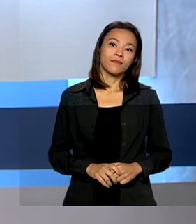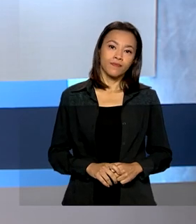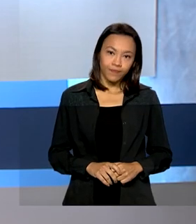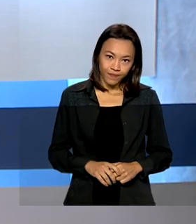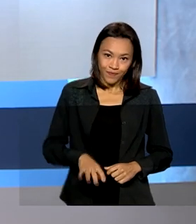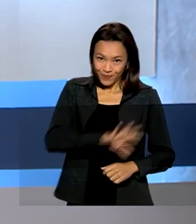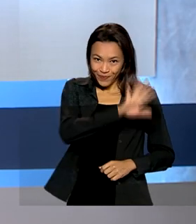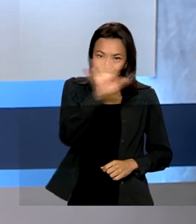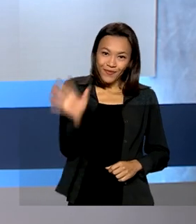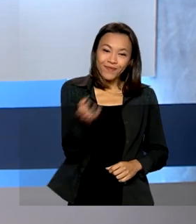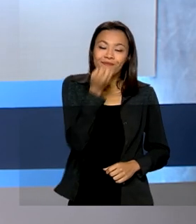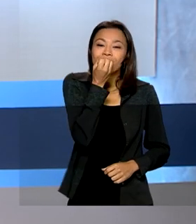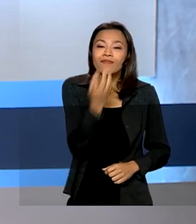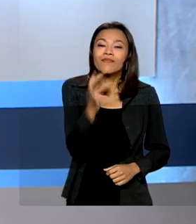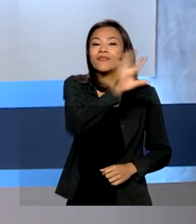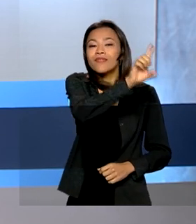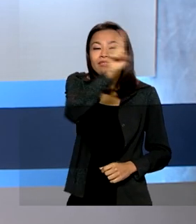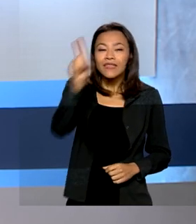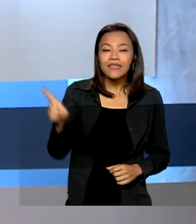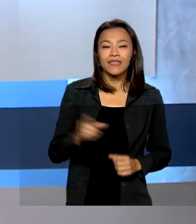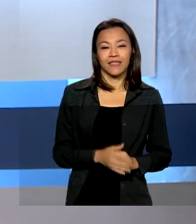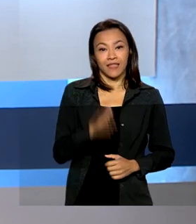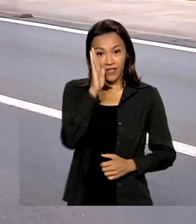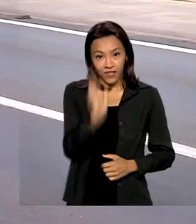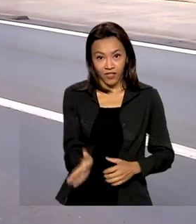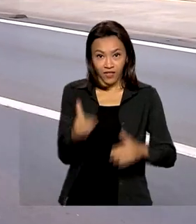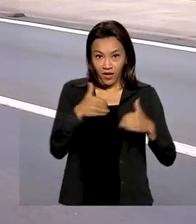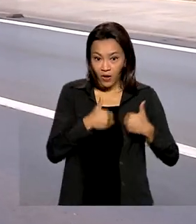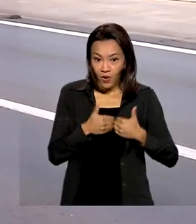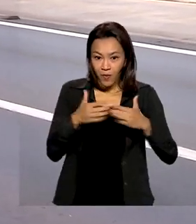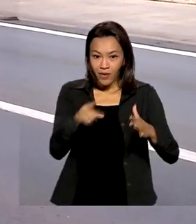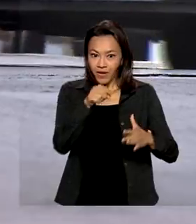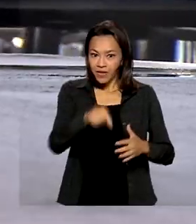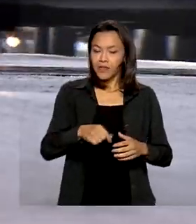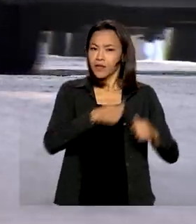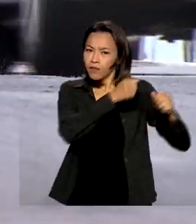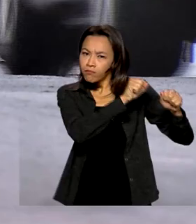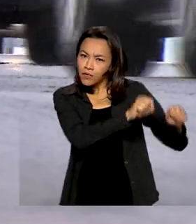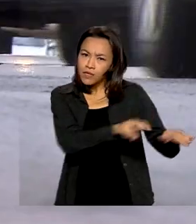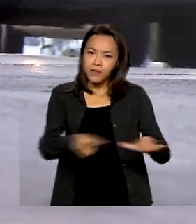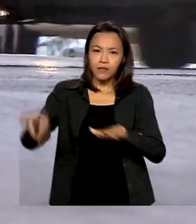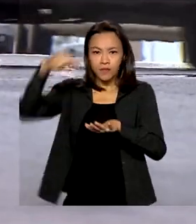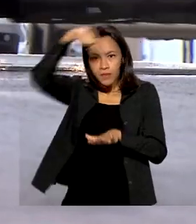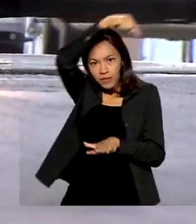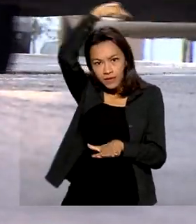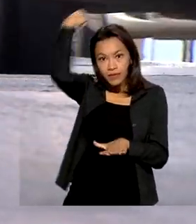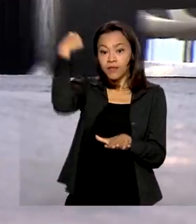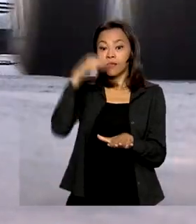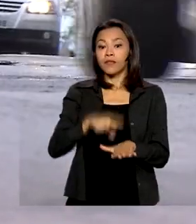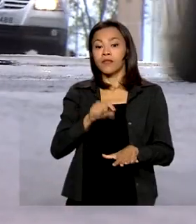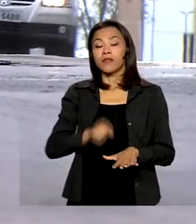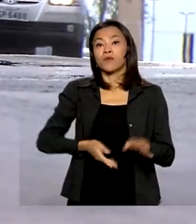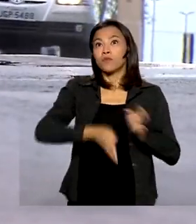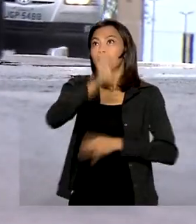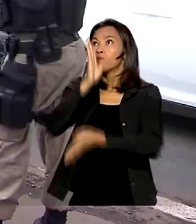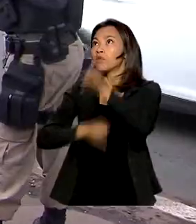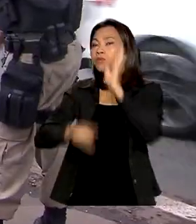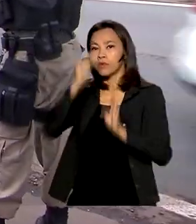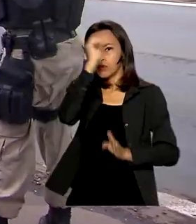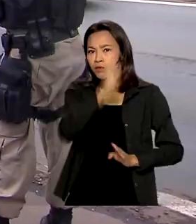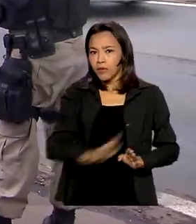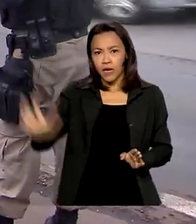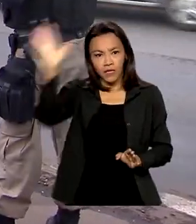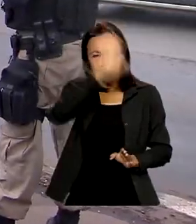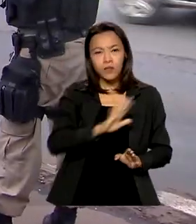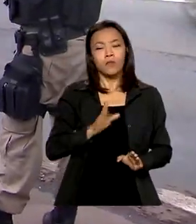Olá, bom dia pra você. Começa a Operação Semana Santa em rodovias de todo o país para garantir uma viagem